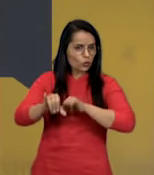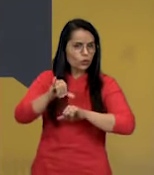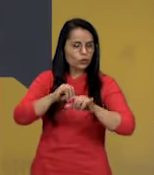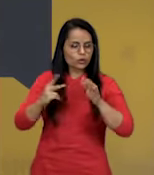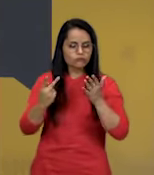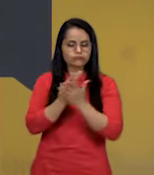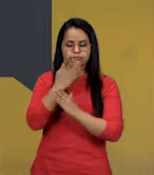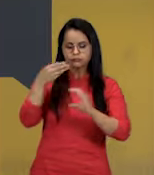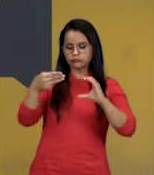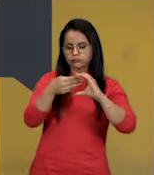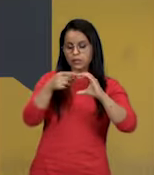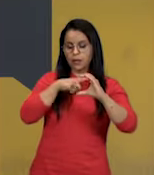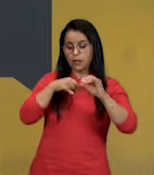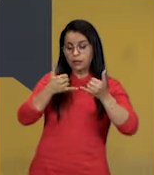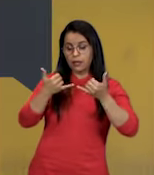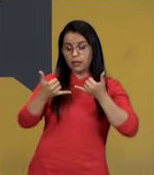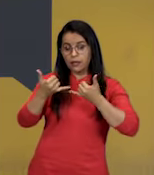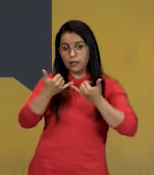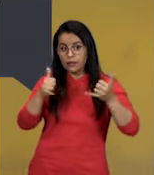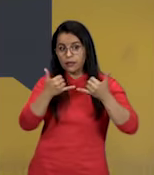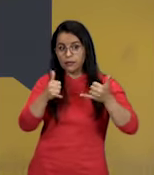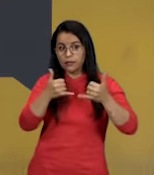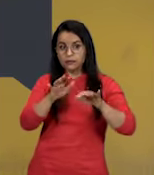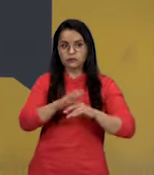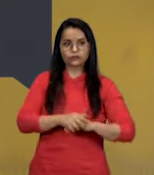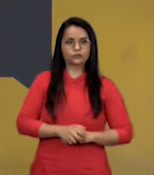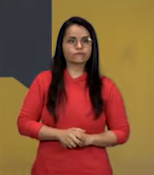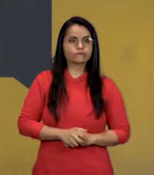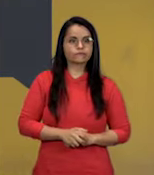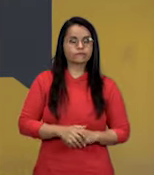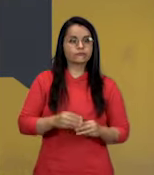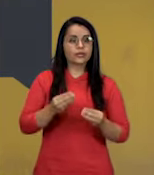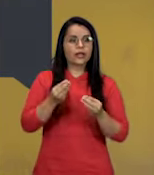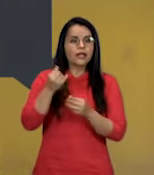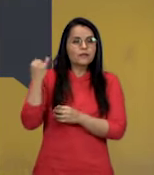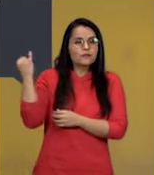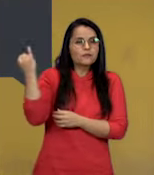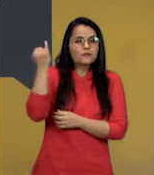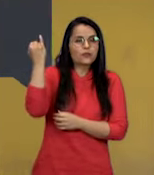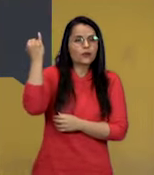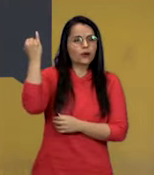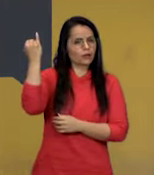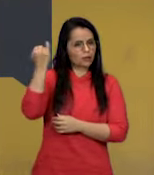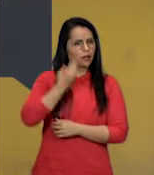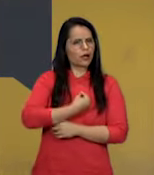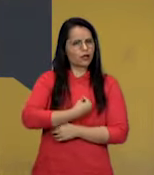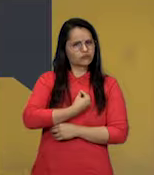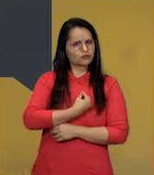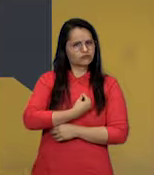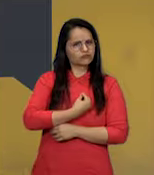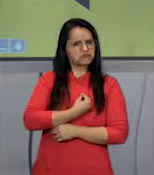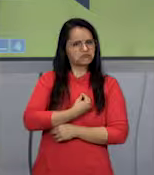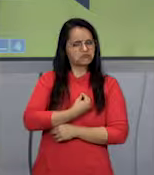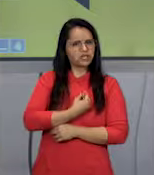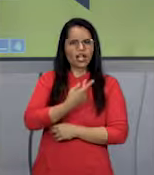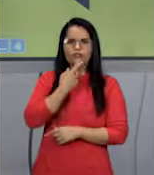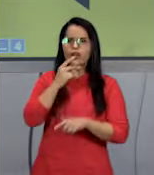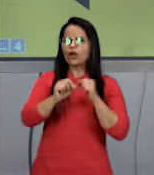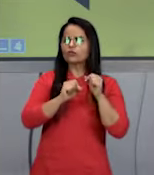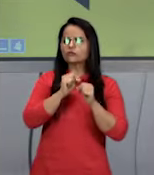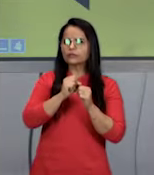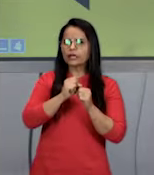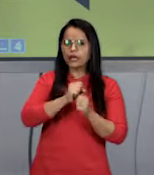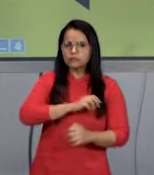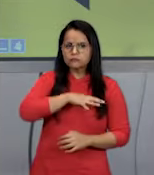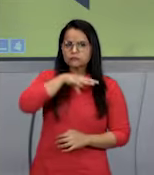para obtenção de energia. E ela é fundamental para as funções vitais. Eu falo que a respiração